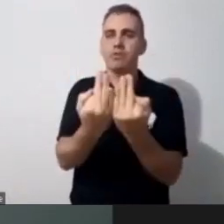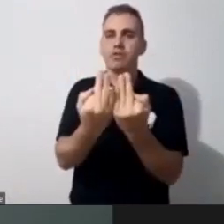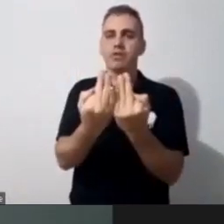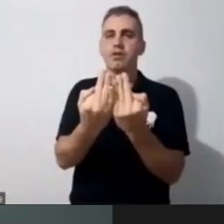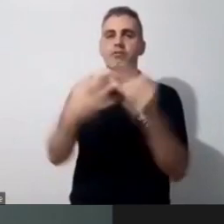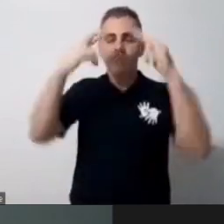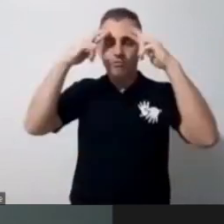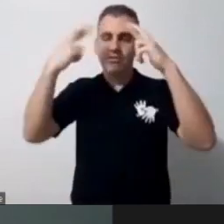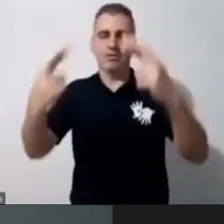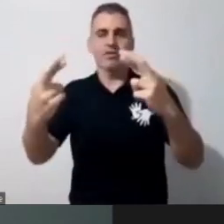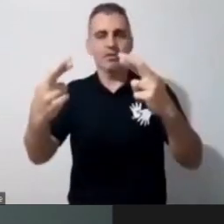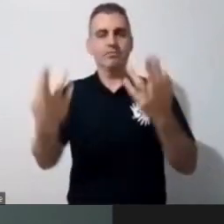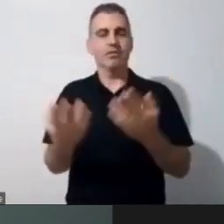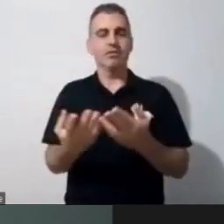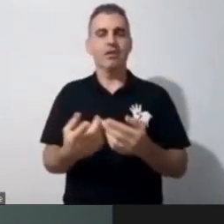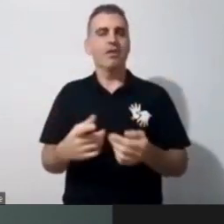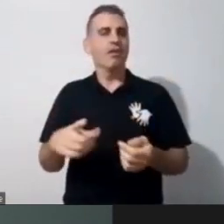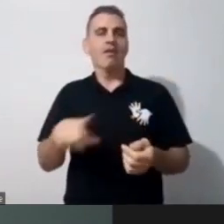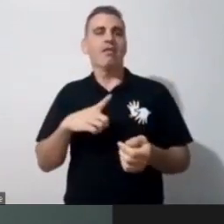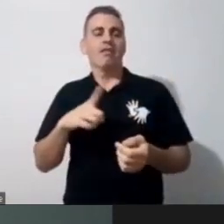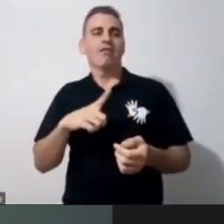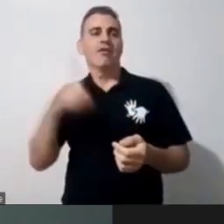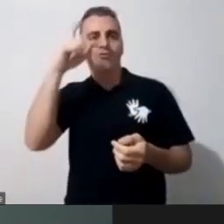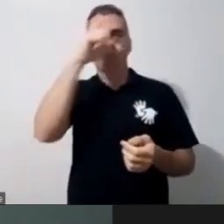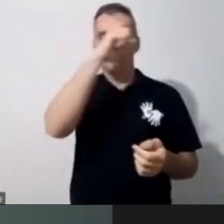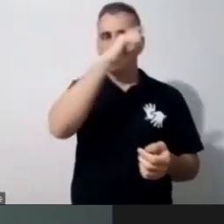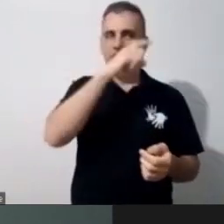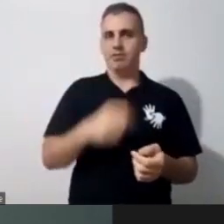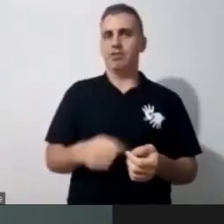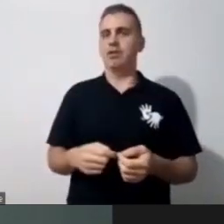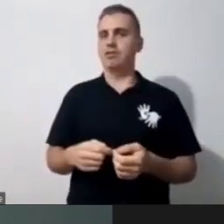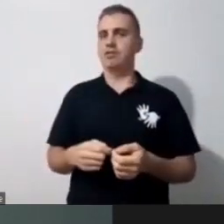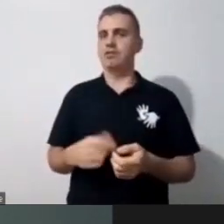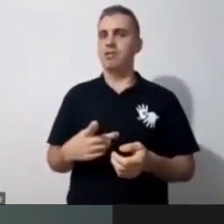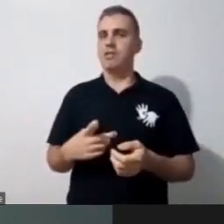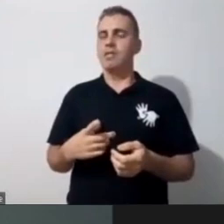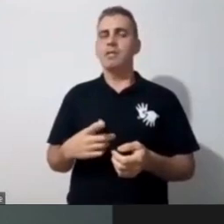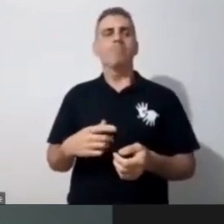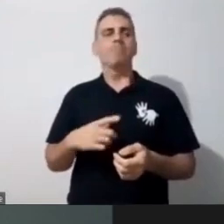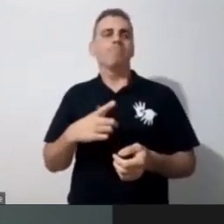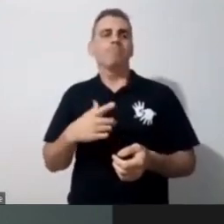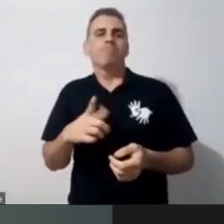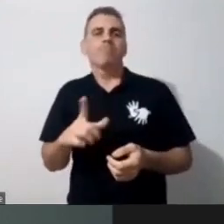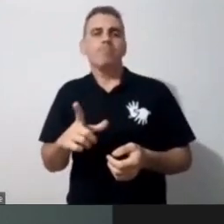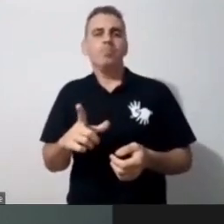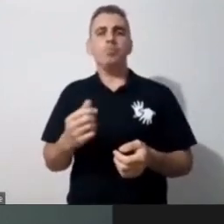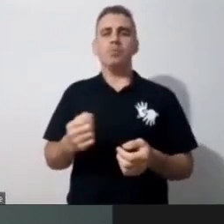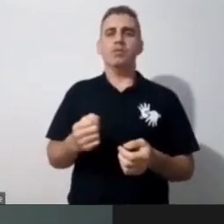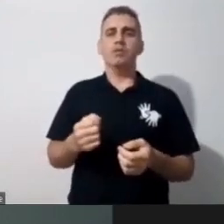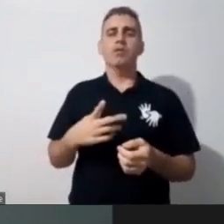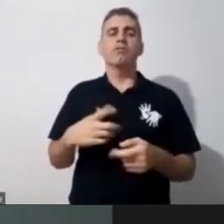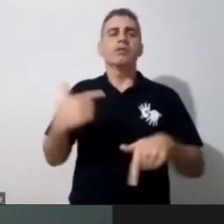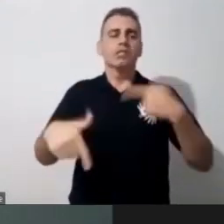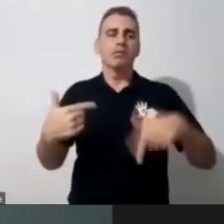e não nos frustrar muitas vezes, né, não nos frustrar muitas vezes no sentido de que a gente vai, a gente vem trabalhando isso